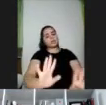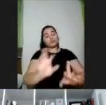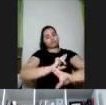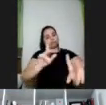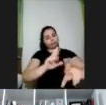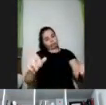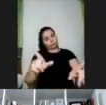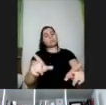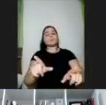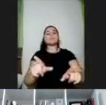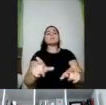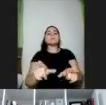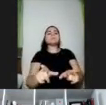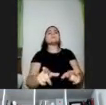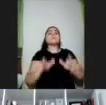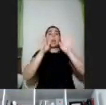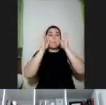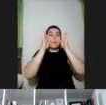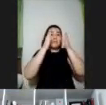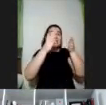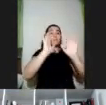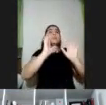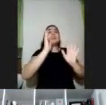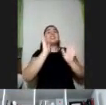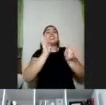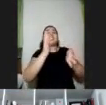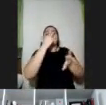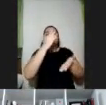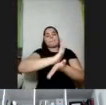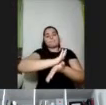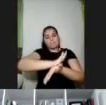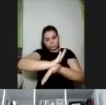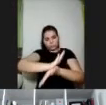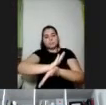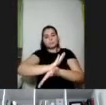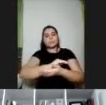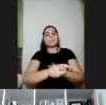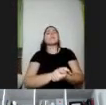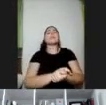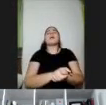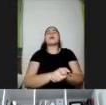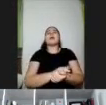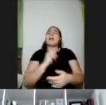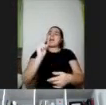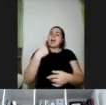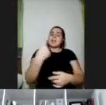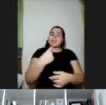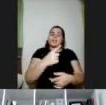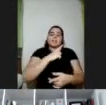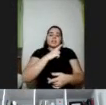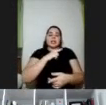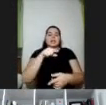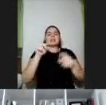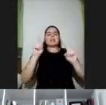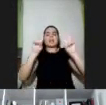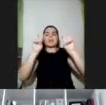visão pré-definida daquela pessoa. A gente ainda tem esse título aí de